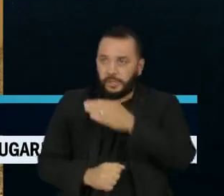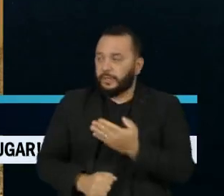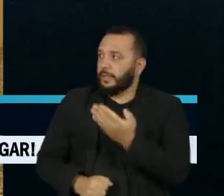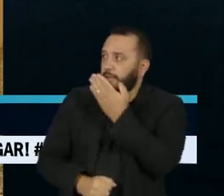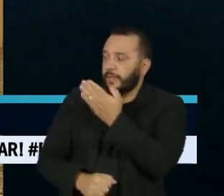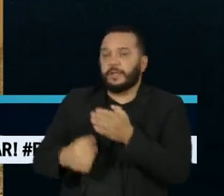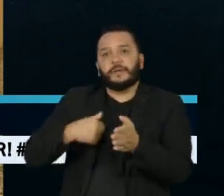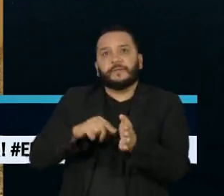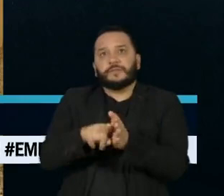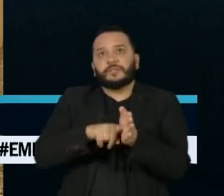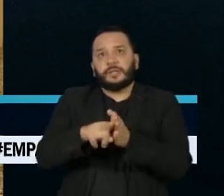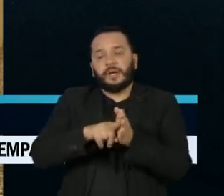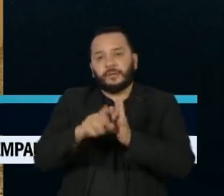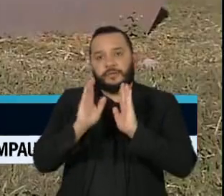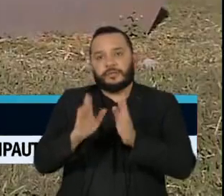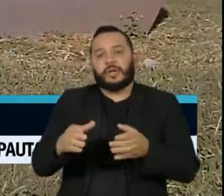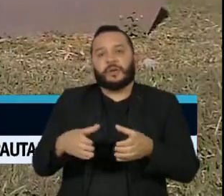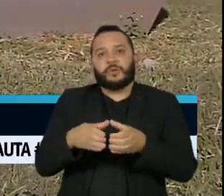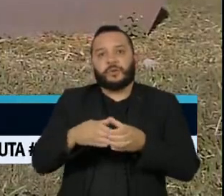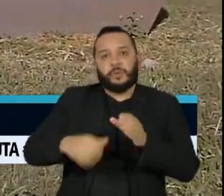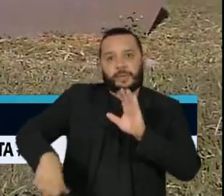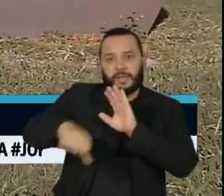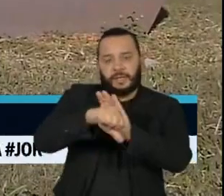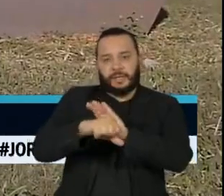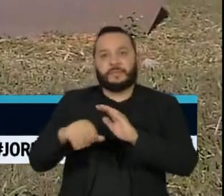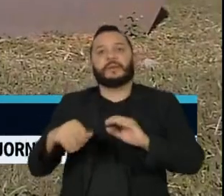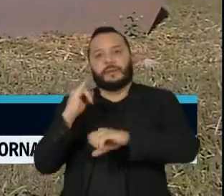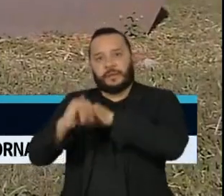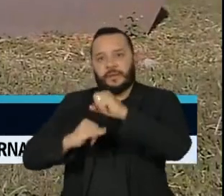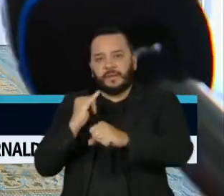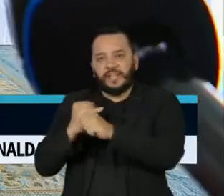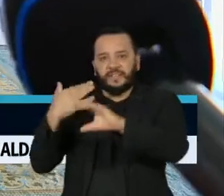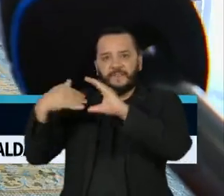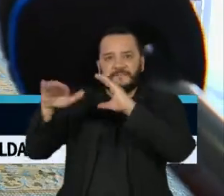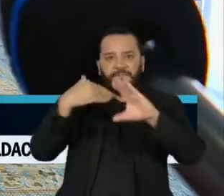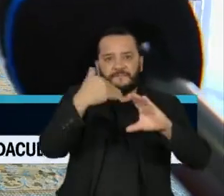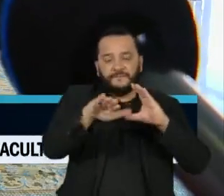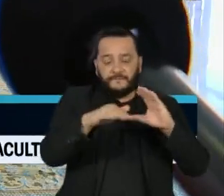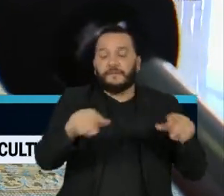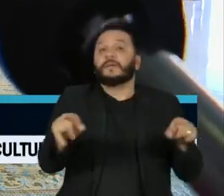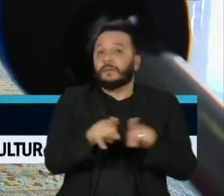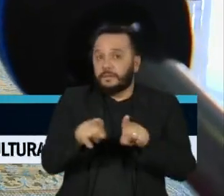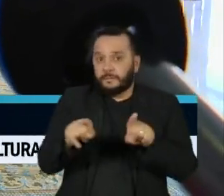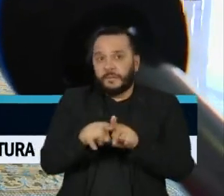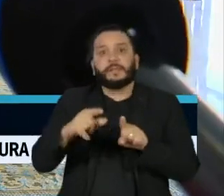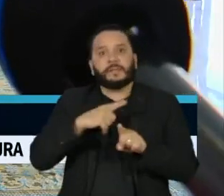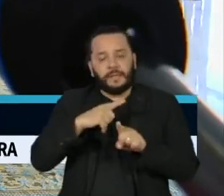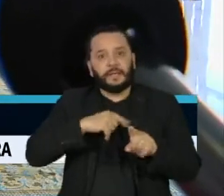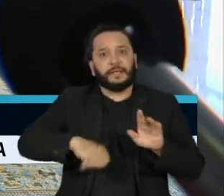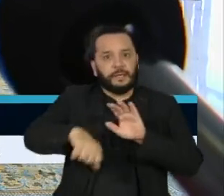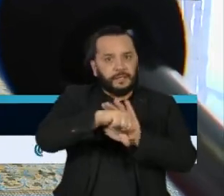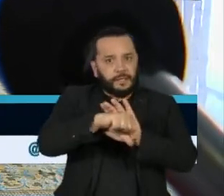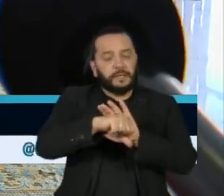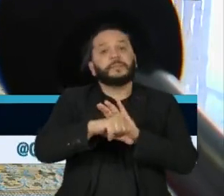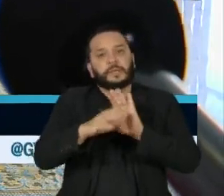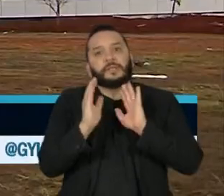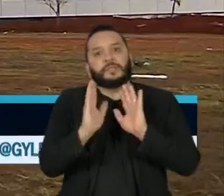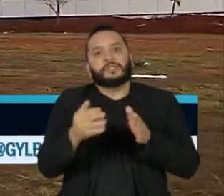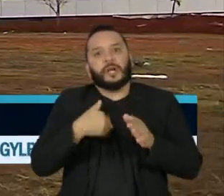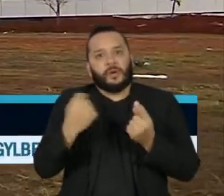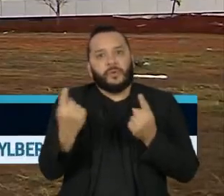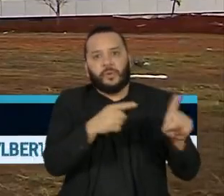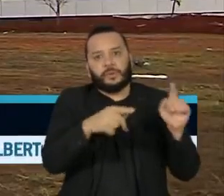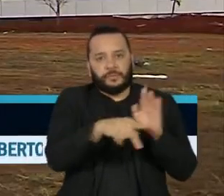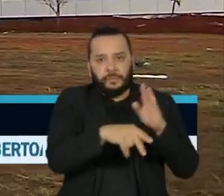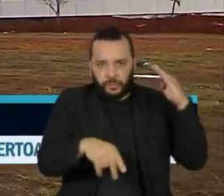inquérito das milícias digitais. Participou de dois eventos em que a Polícia Federal atribui crimes a Bolsonaro. No vazamento da investigação sobre